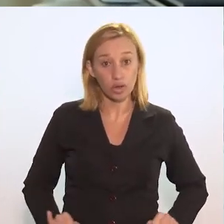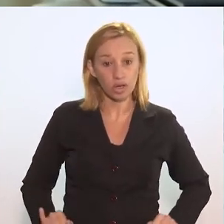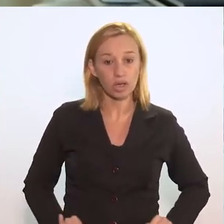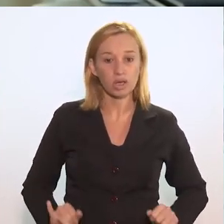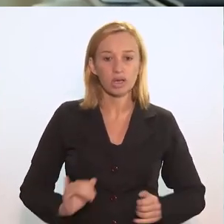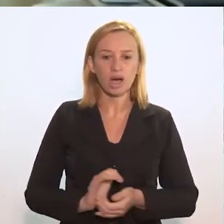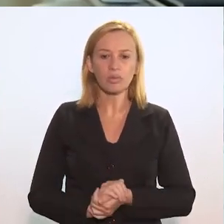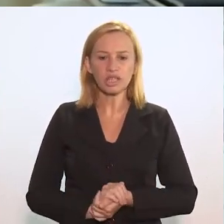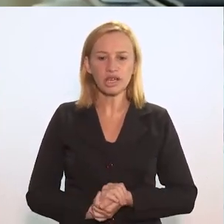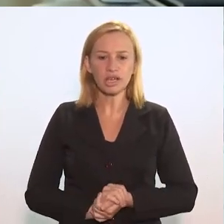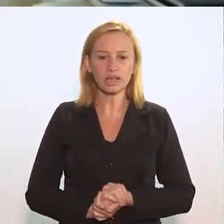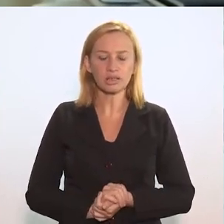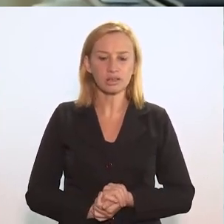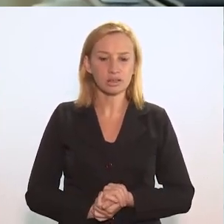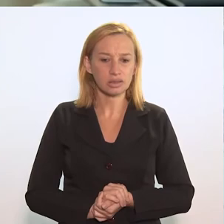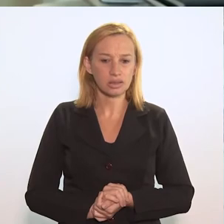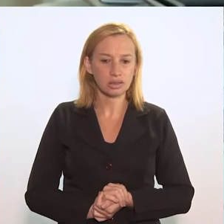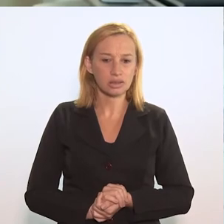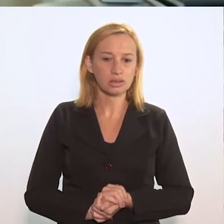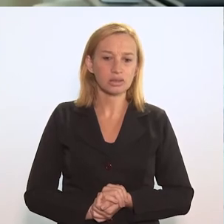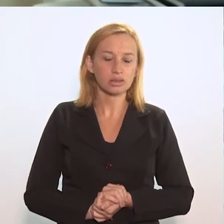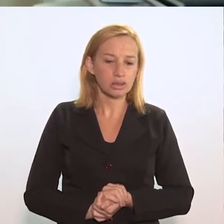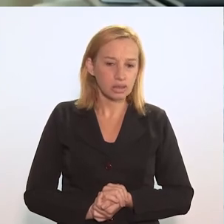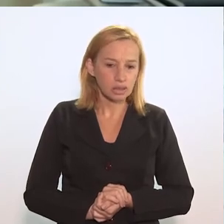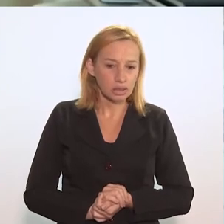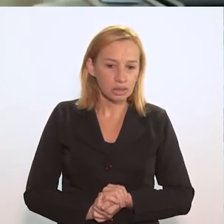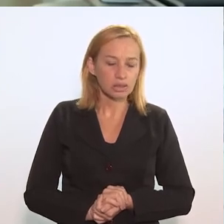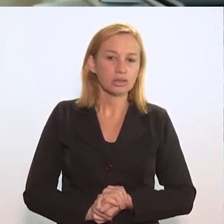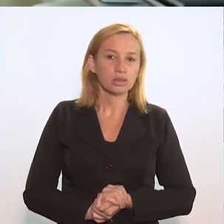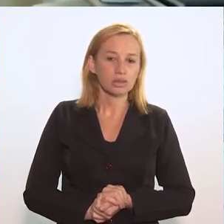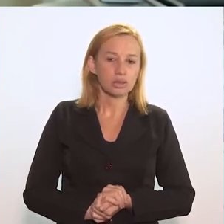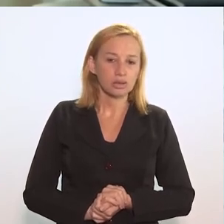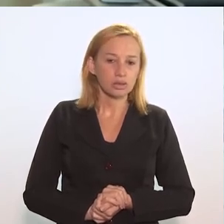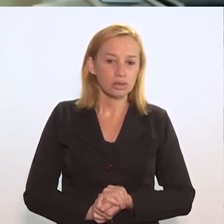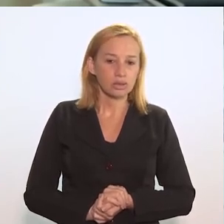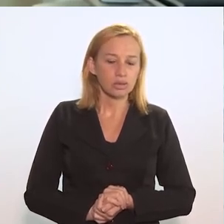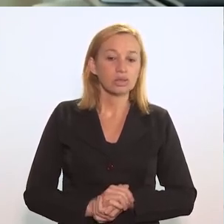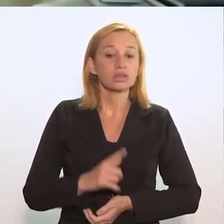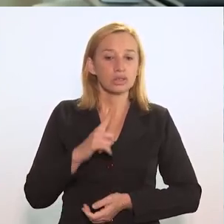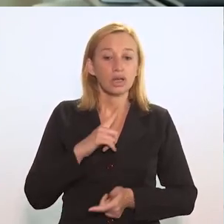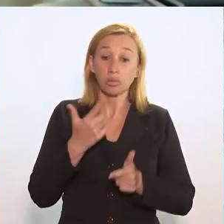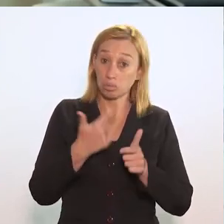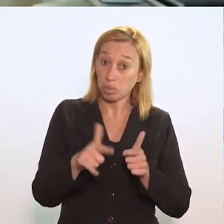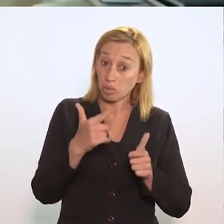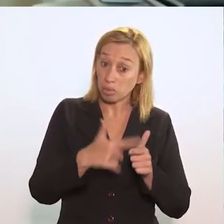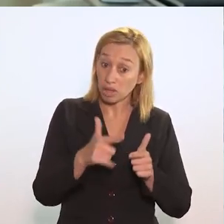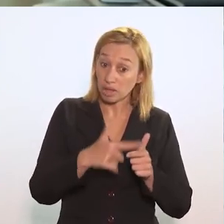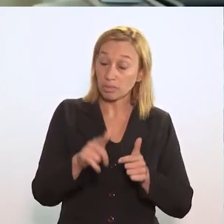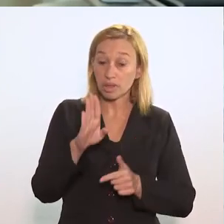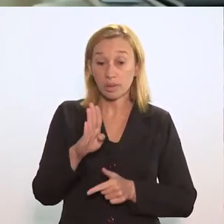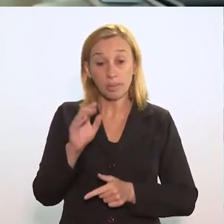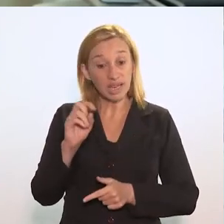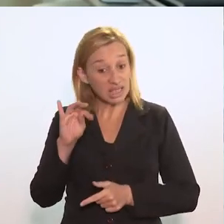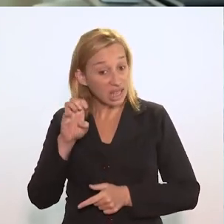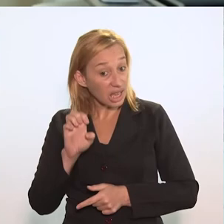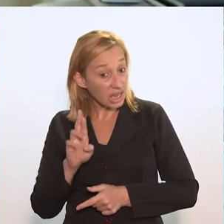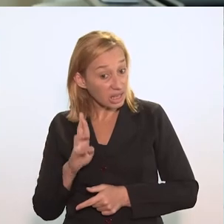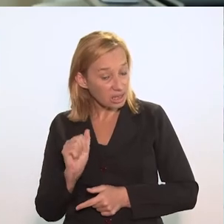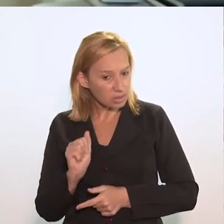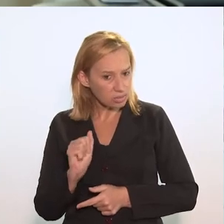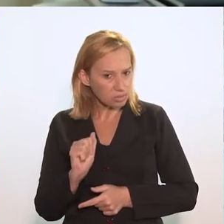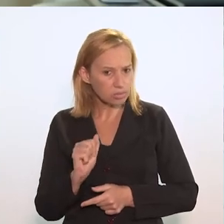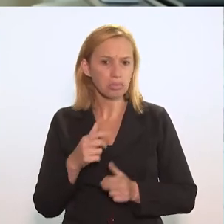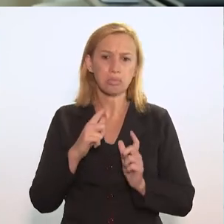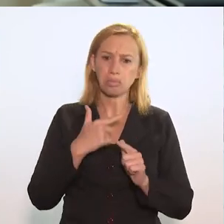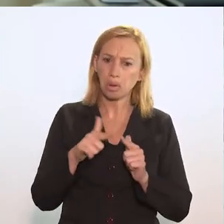e isso vale para tanto os vírus como as bactérias. Nas bactérias, a gente tem um problema, que são